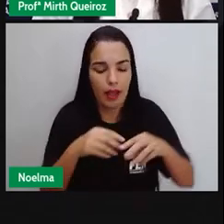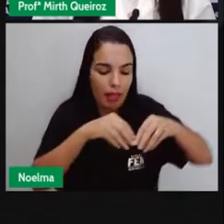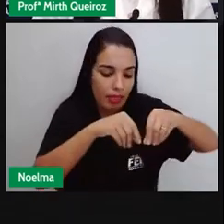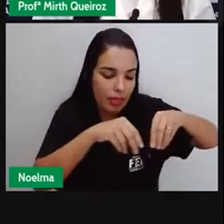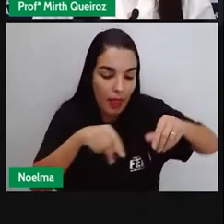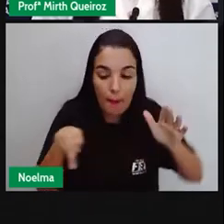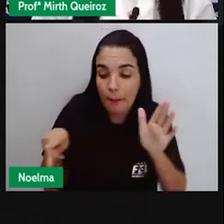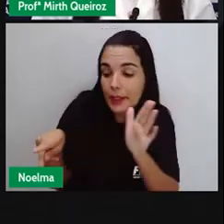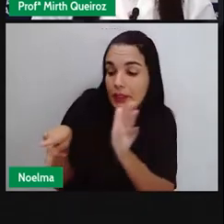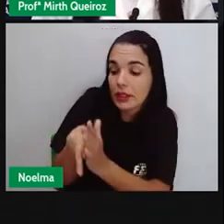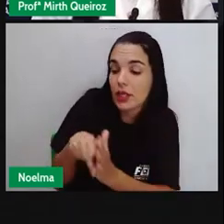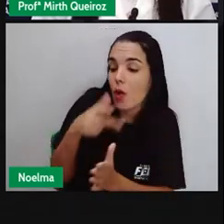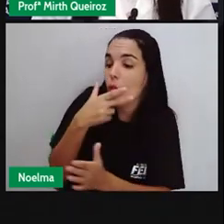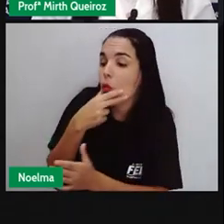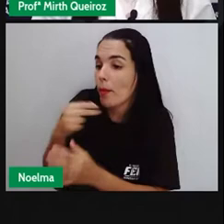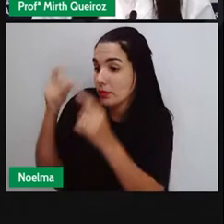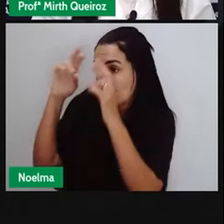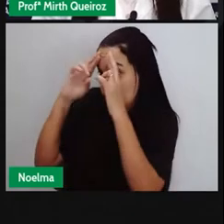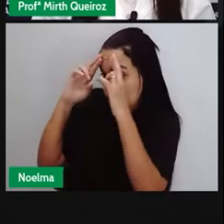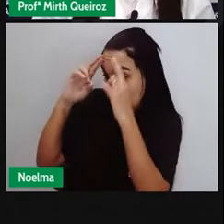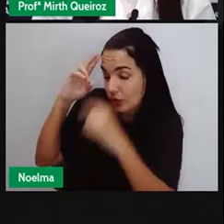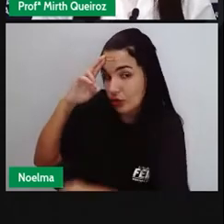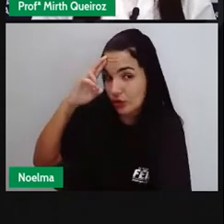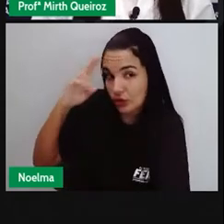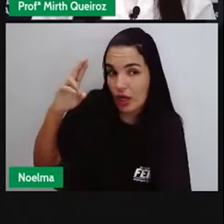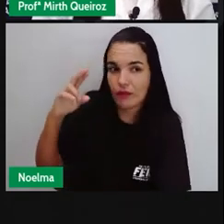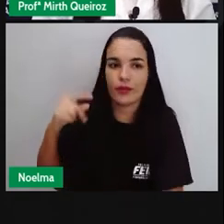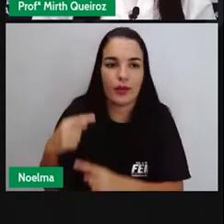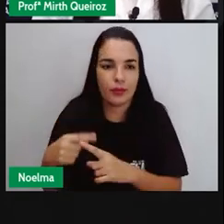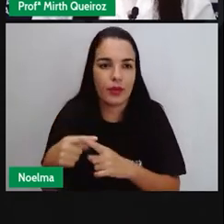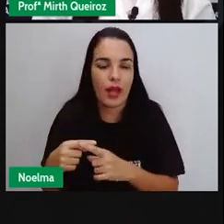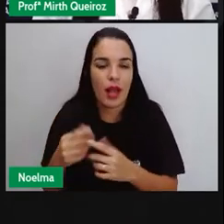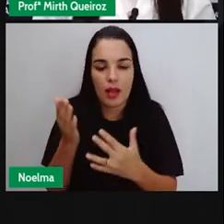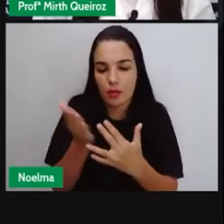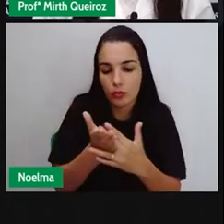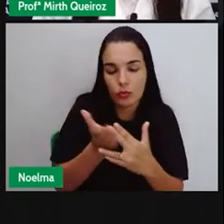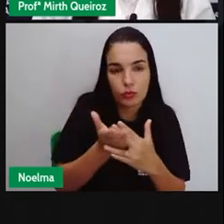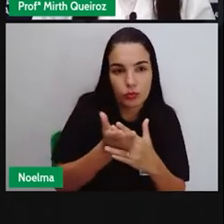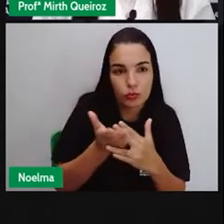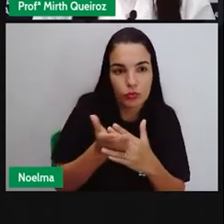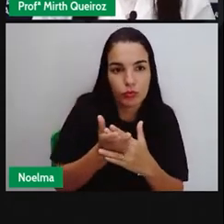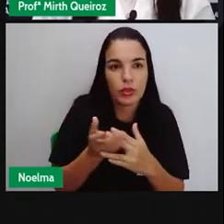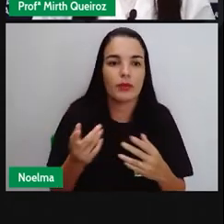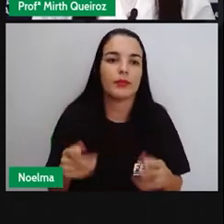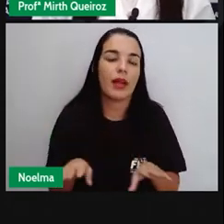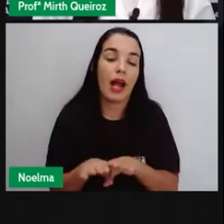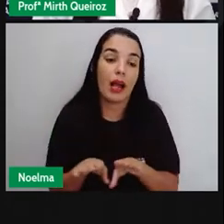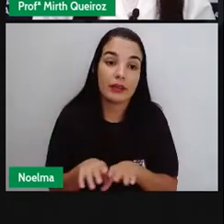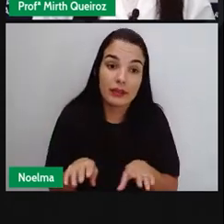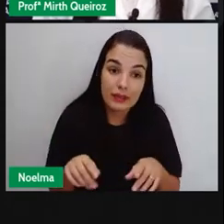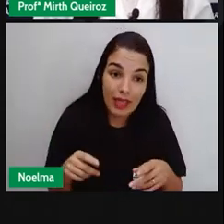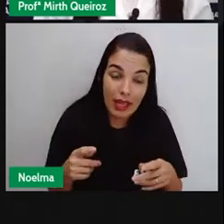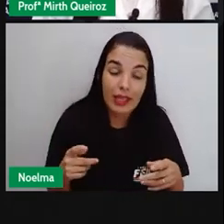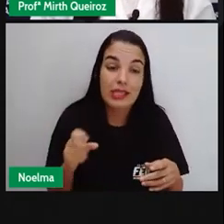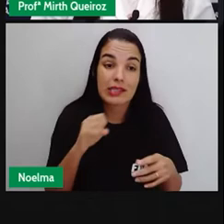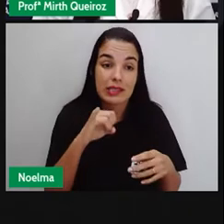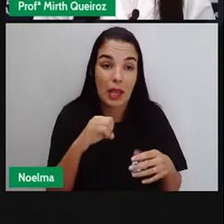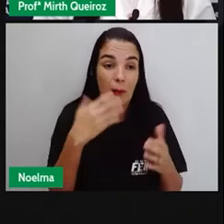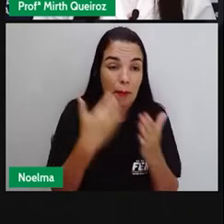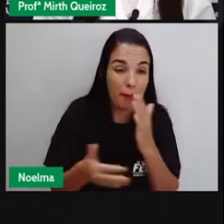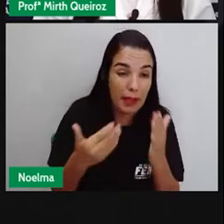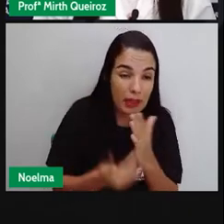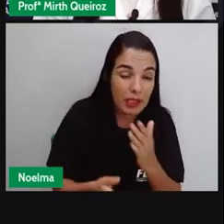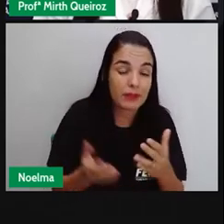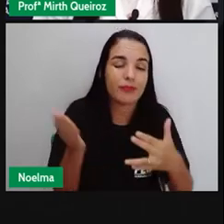de terra da fazenda e todos os lucros eram divididos, mas os prejuízos também da colheita eram